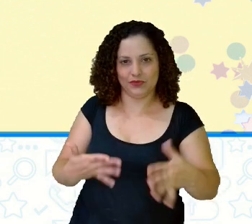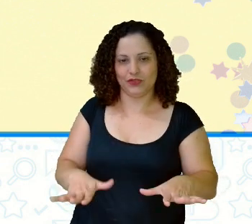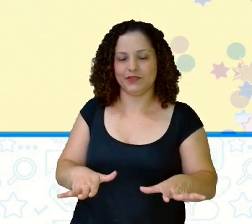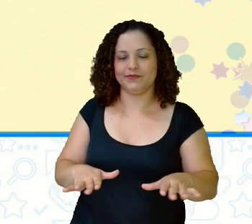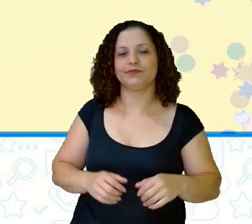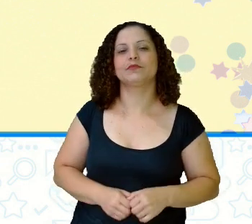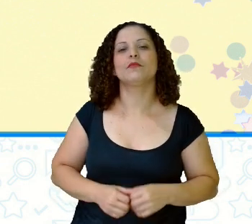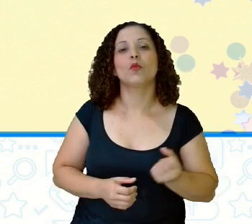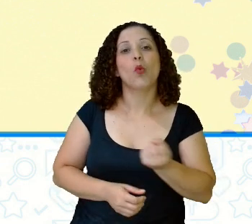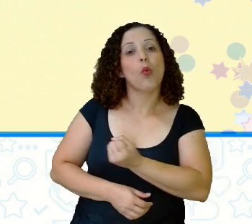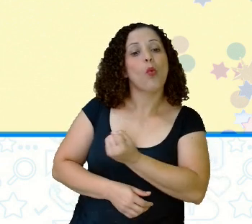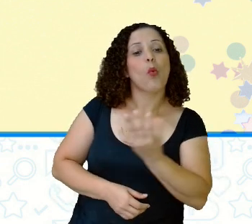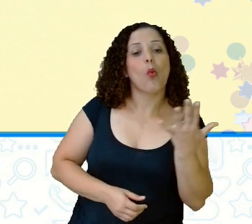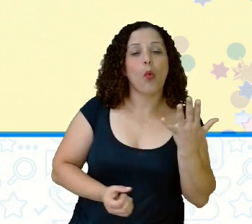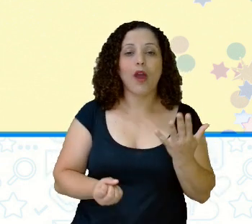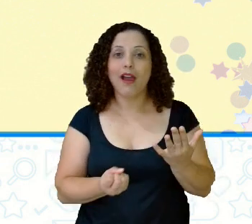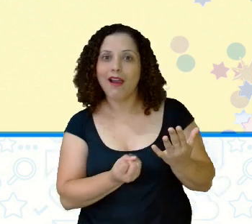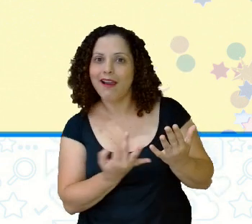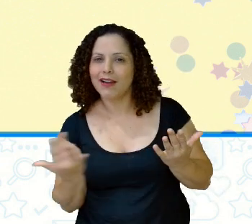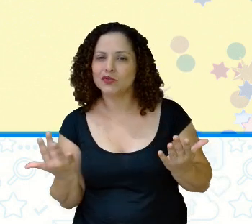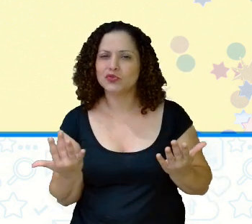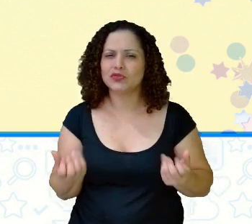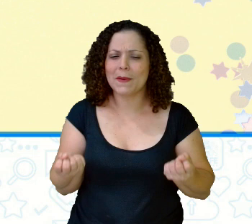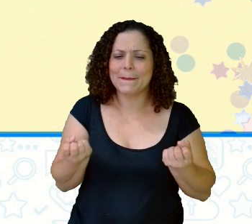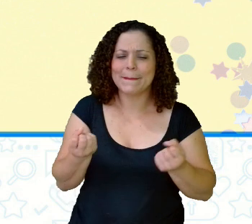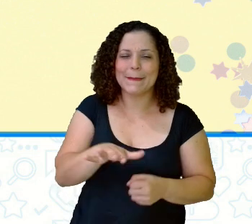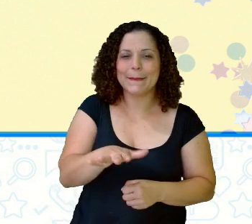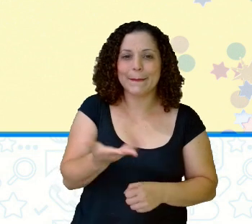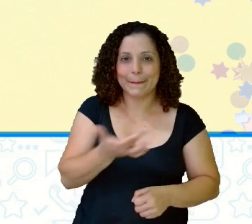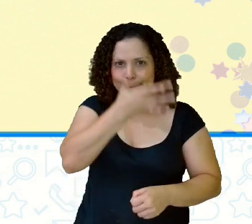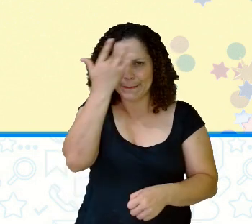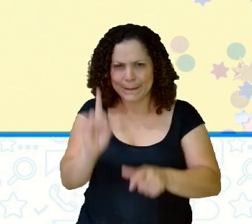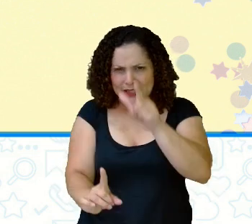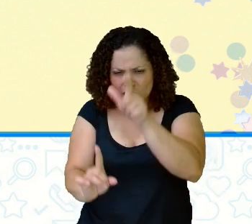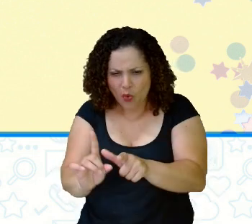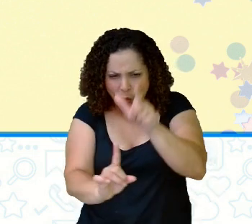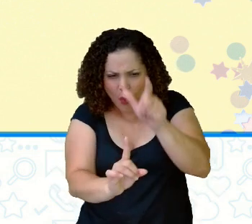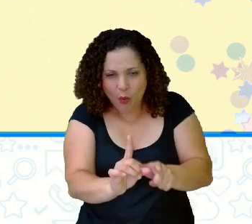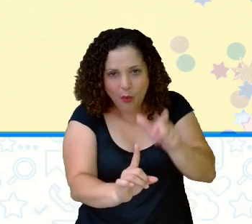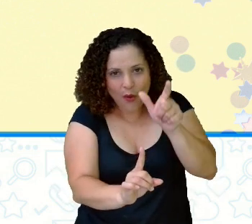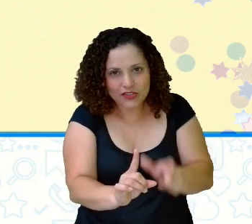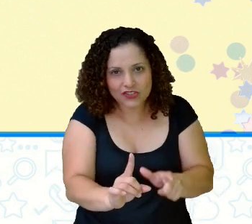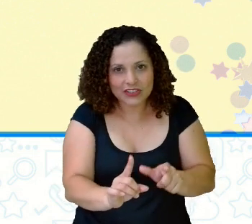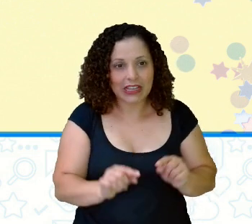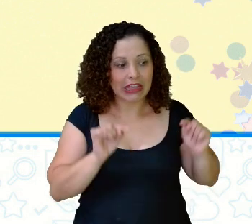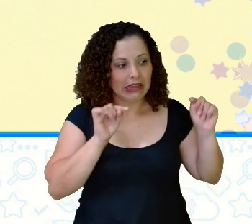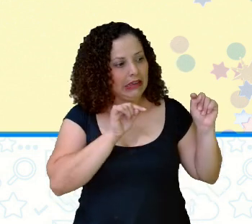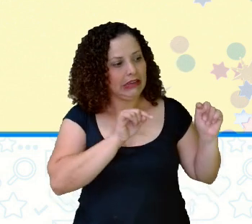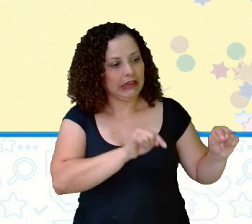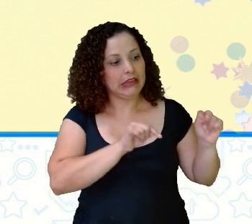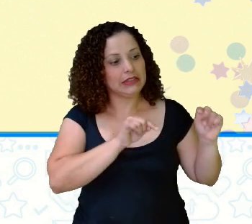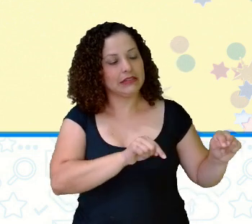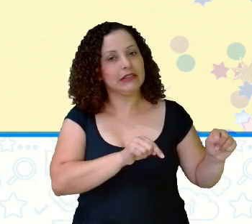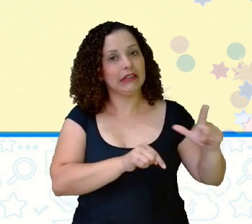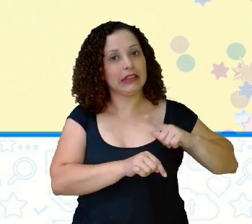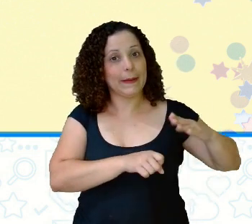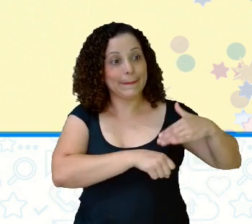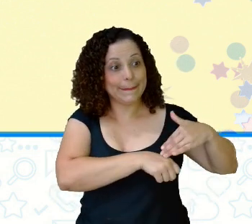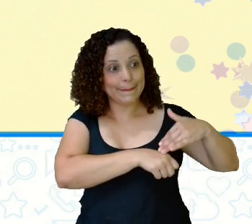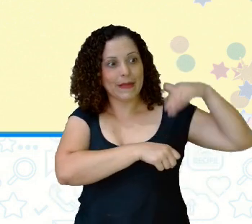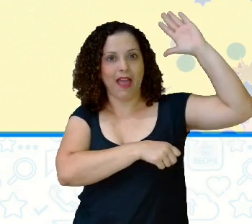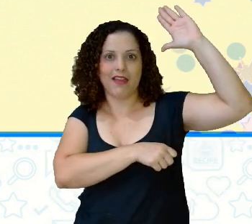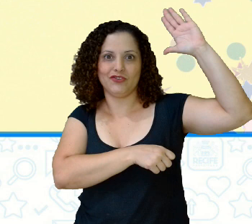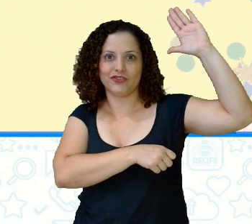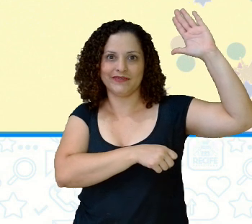Quantos foliões Aproximadamente O camarote Galo e Alegria Comporta Mais